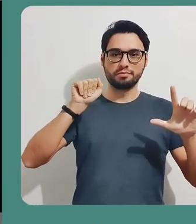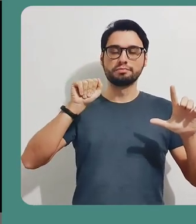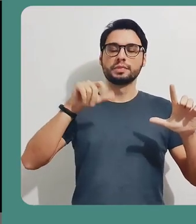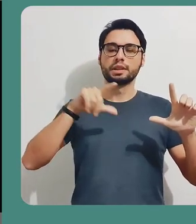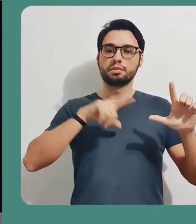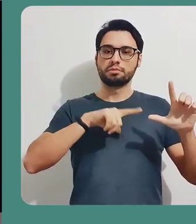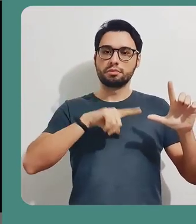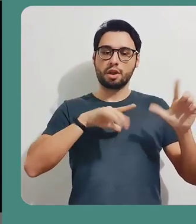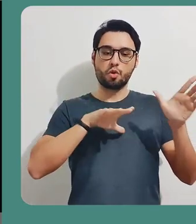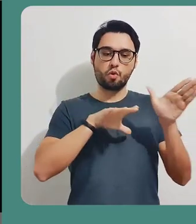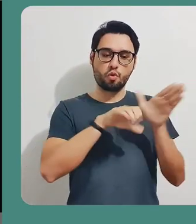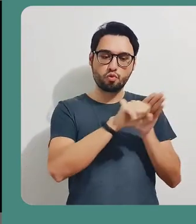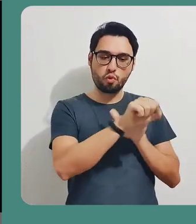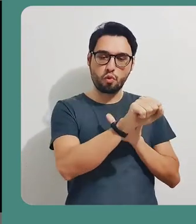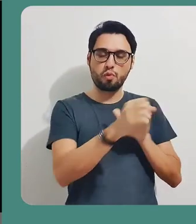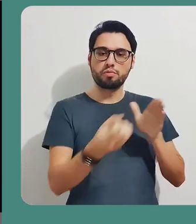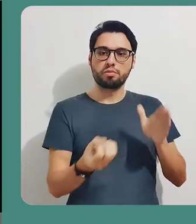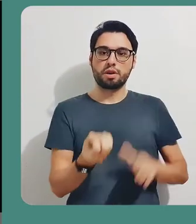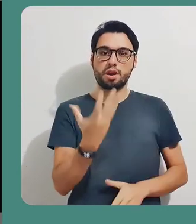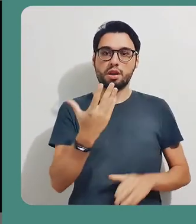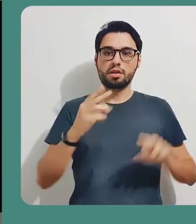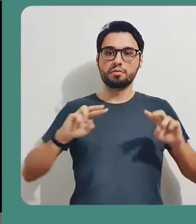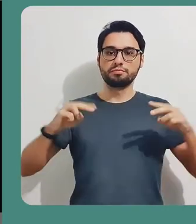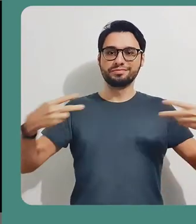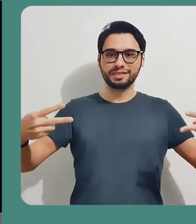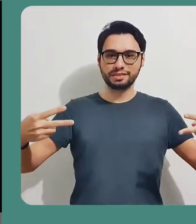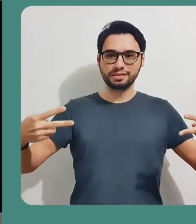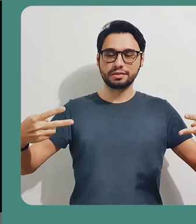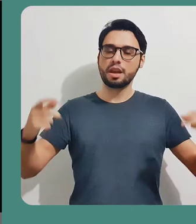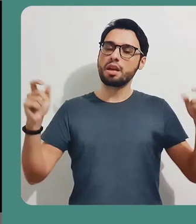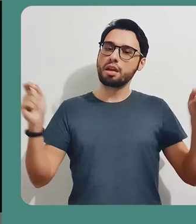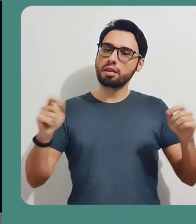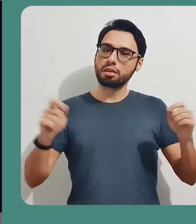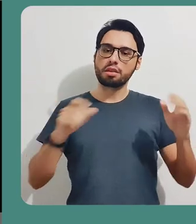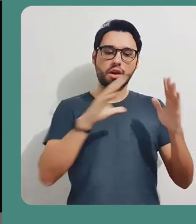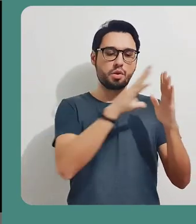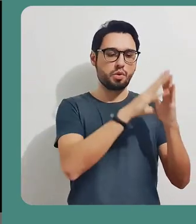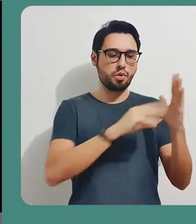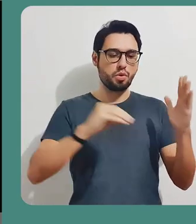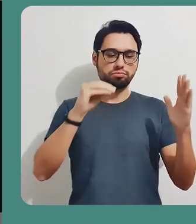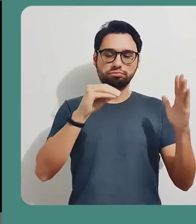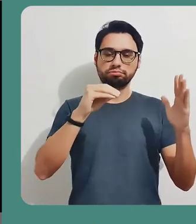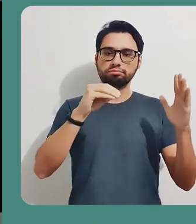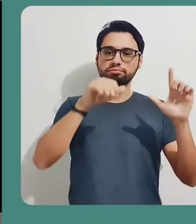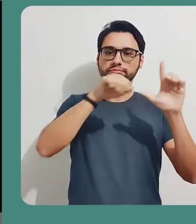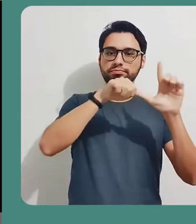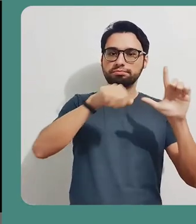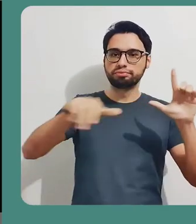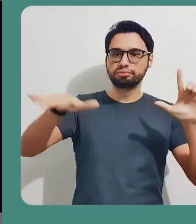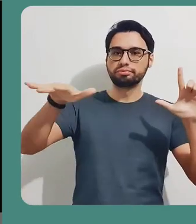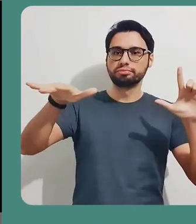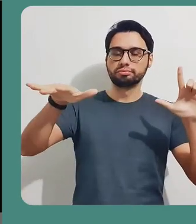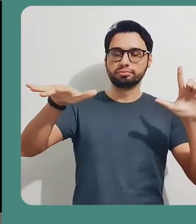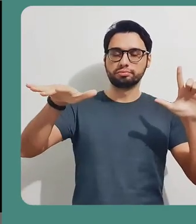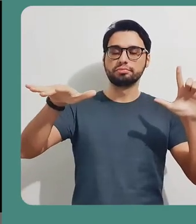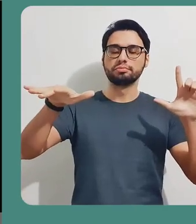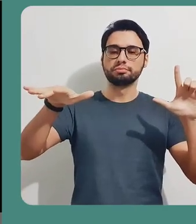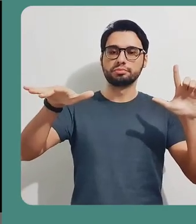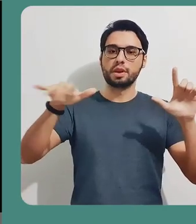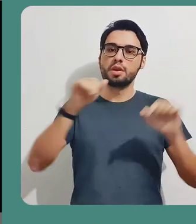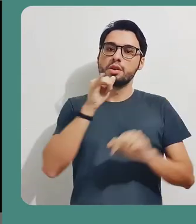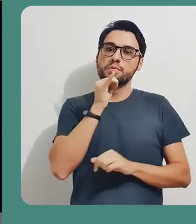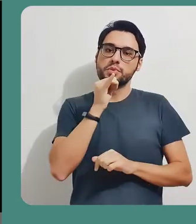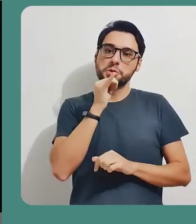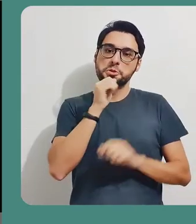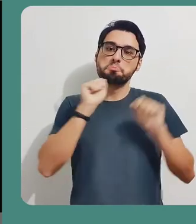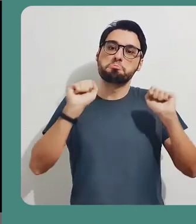aqui para você adicionar outras pessoas. Então, o Google vai criar um link de acesso, onde você pode